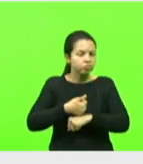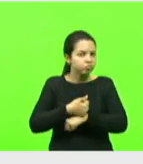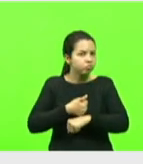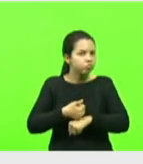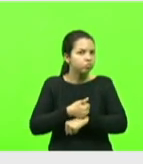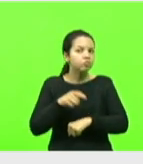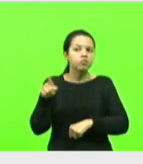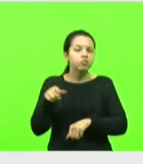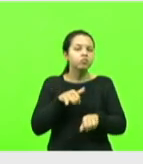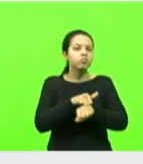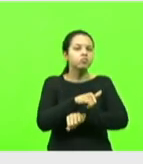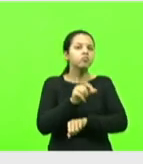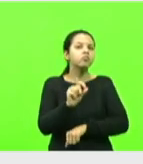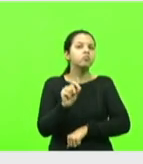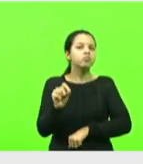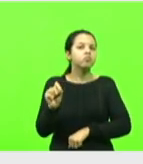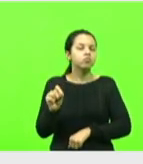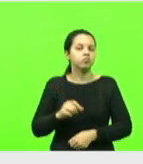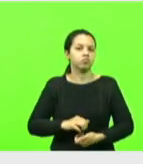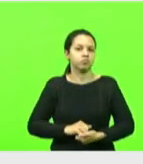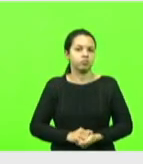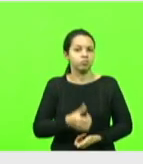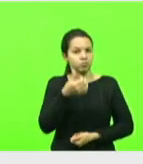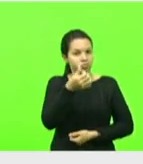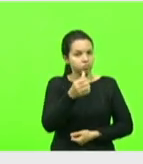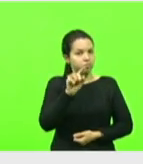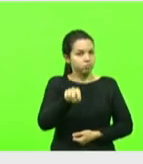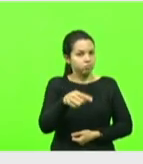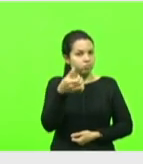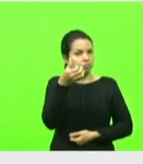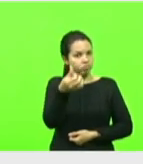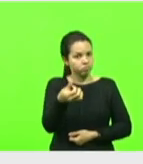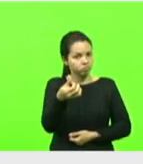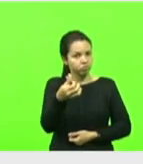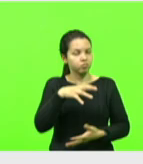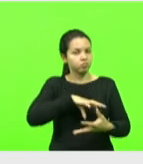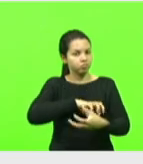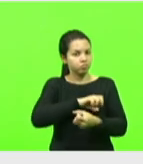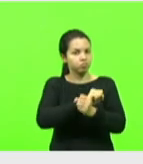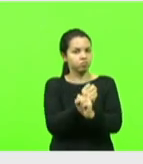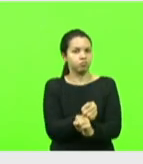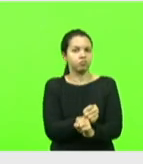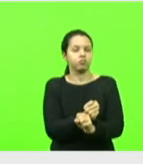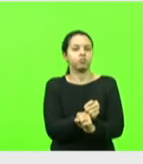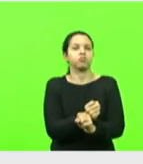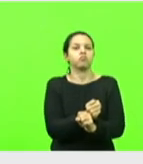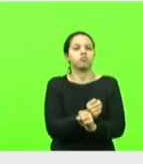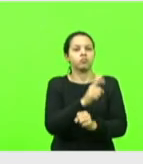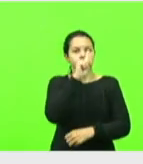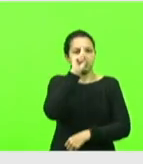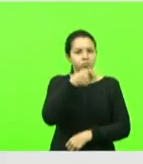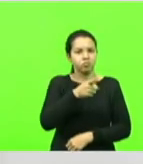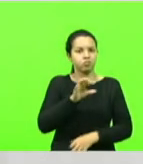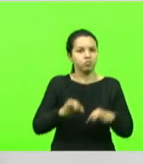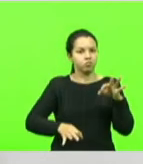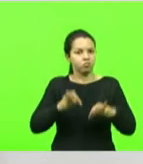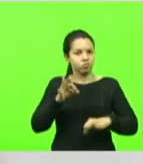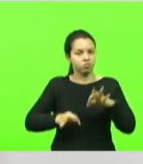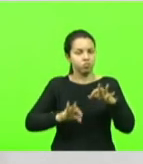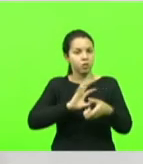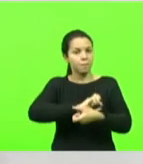querem enrolar? 6,6. Bloqueio determinado pela justiça. Bloqueio